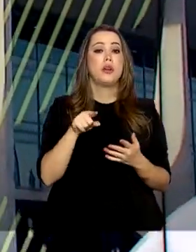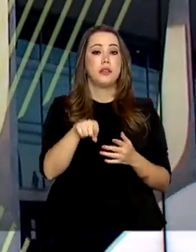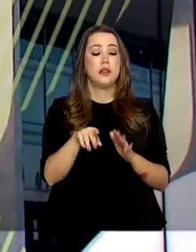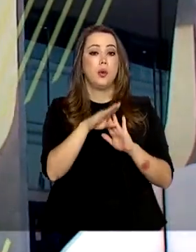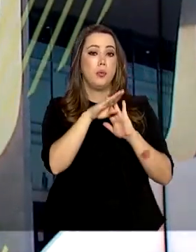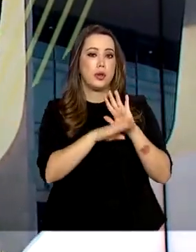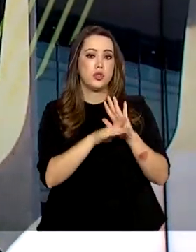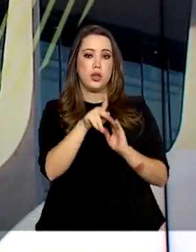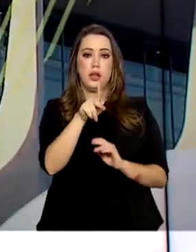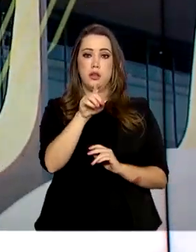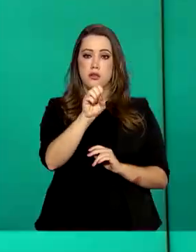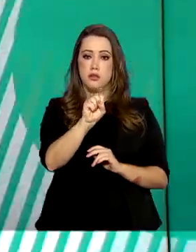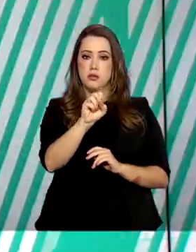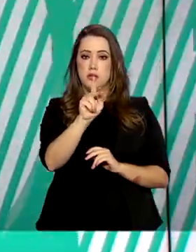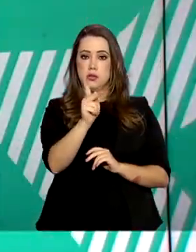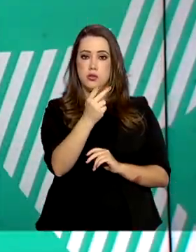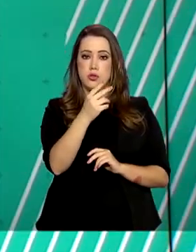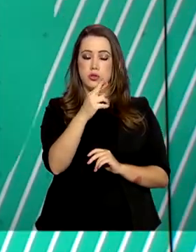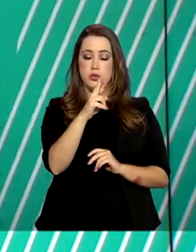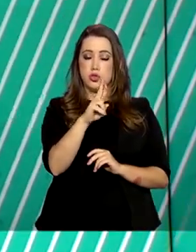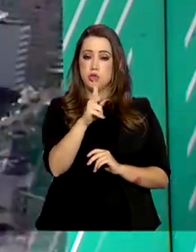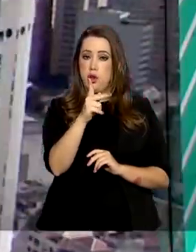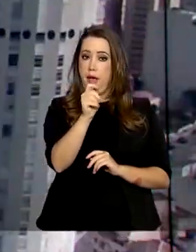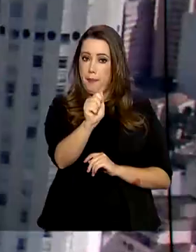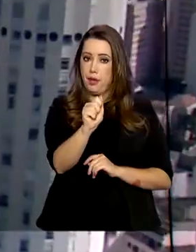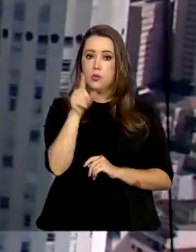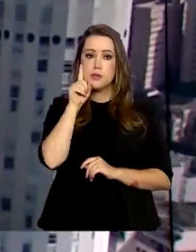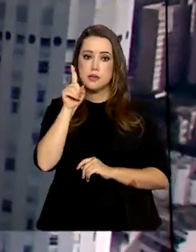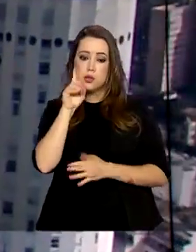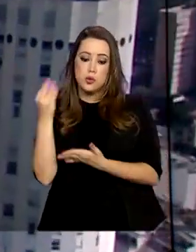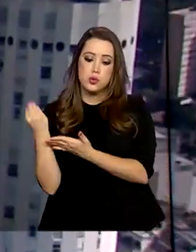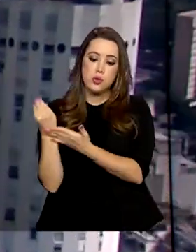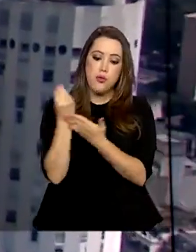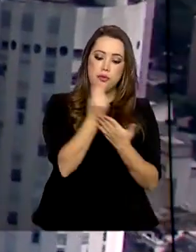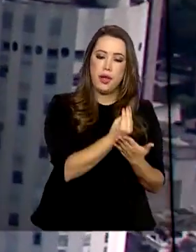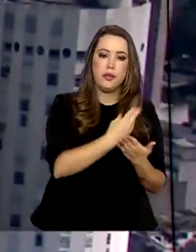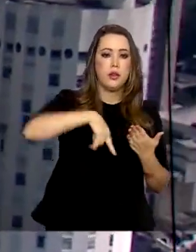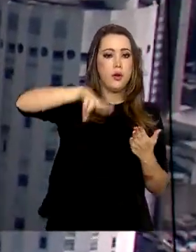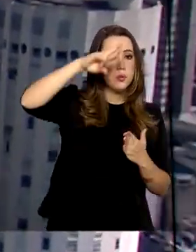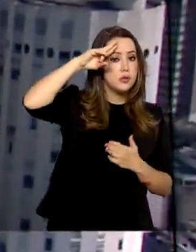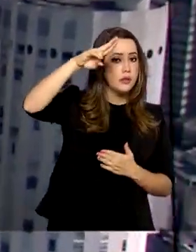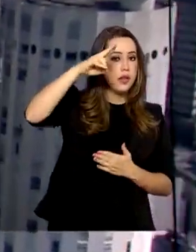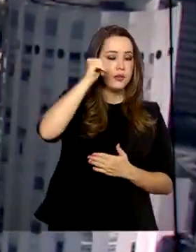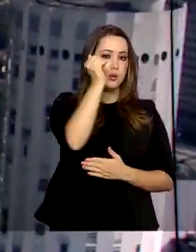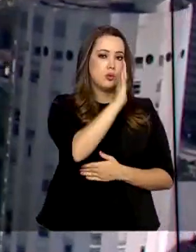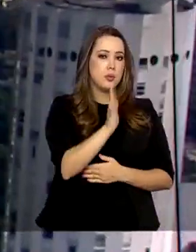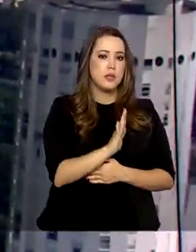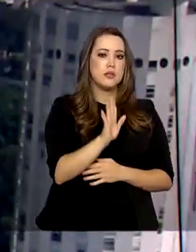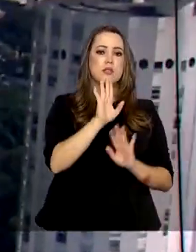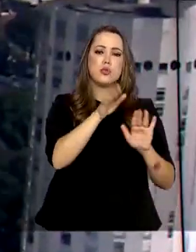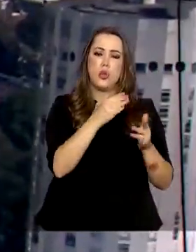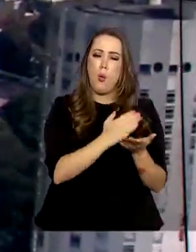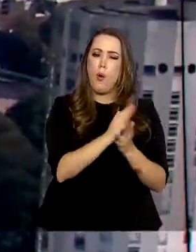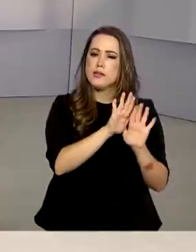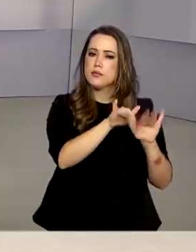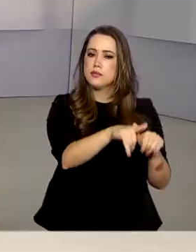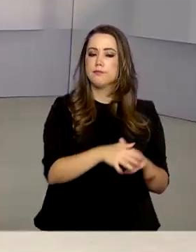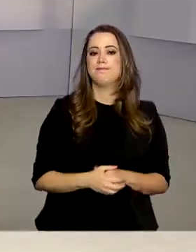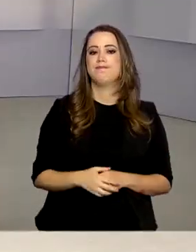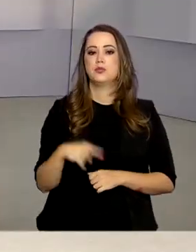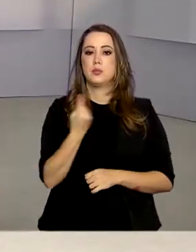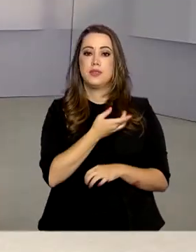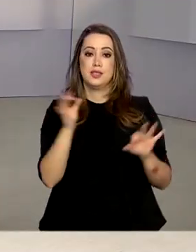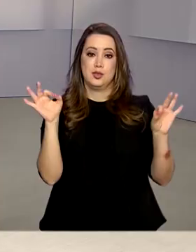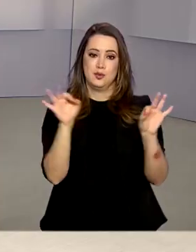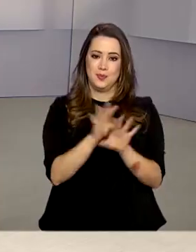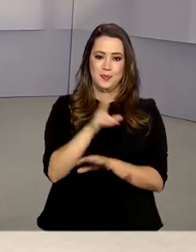de oito aeronaves C-23 Sherpa, do governo americano ao Exército Brasileiro, entra em fase final de implantação. A